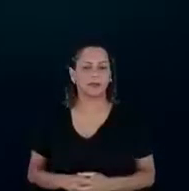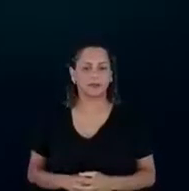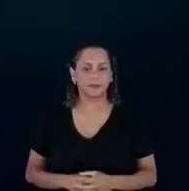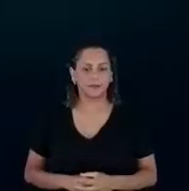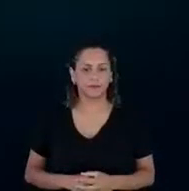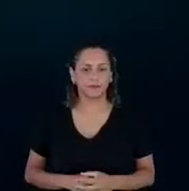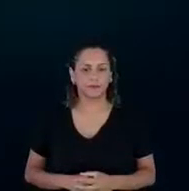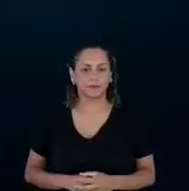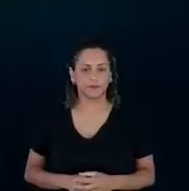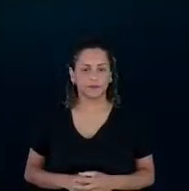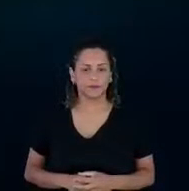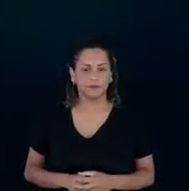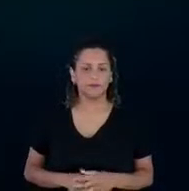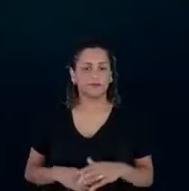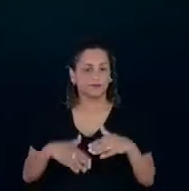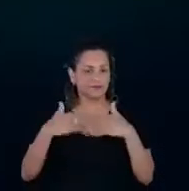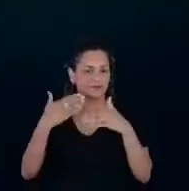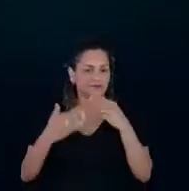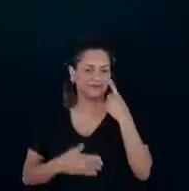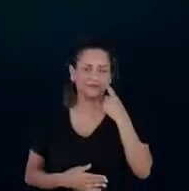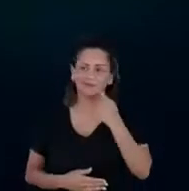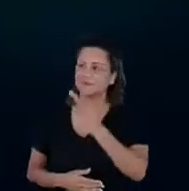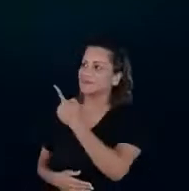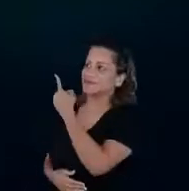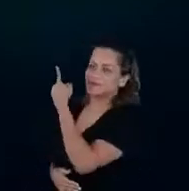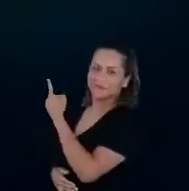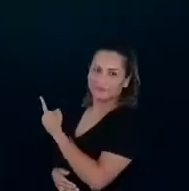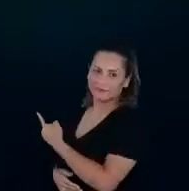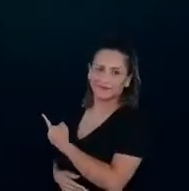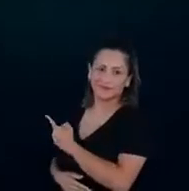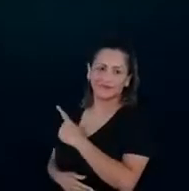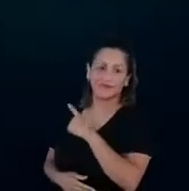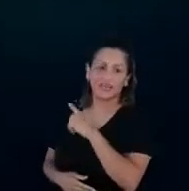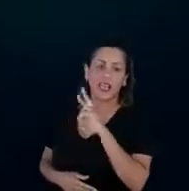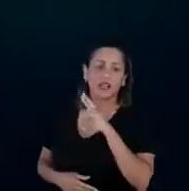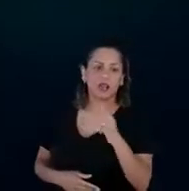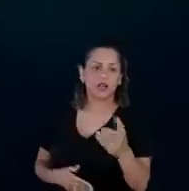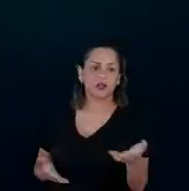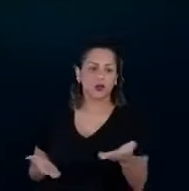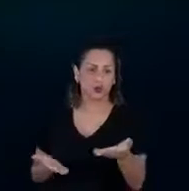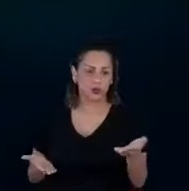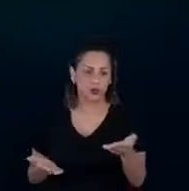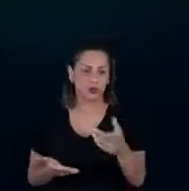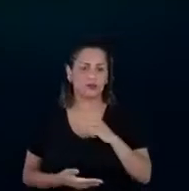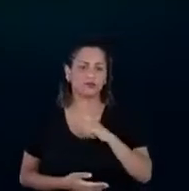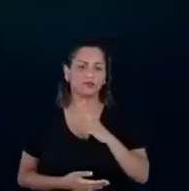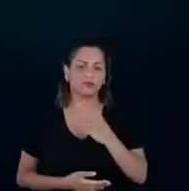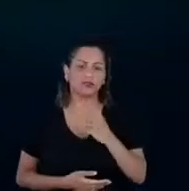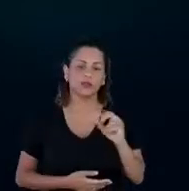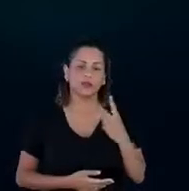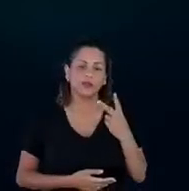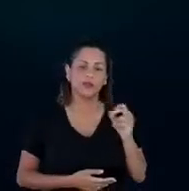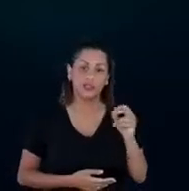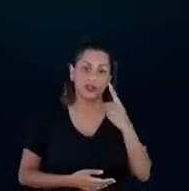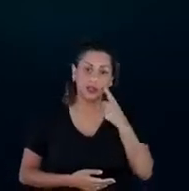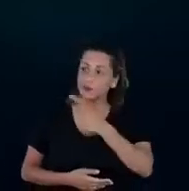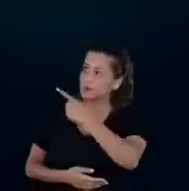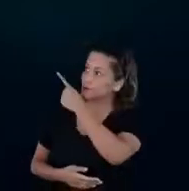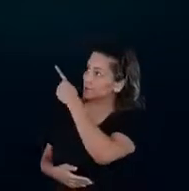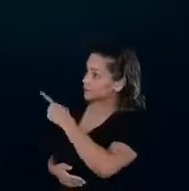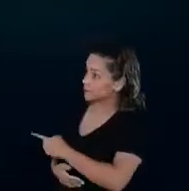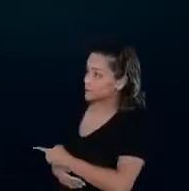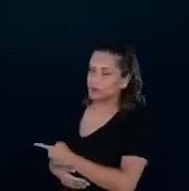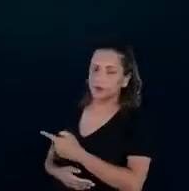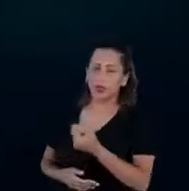avançando um pouco mais alguns resultados hoje do Procel, se esses são os resultados de 2020, a gente está próximo agora de concluir